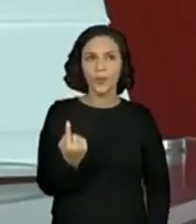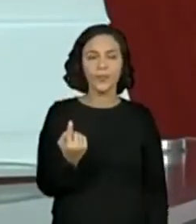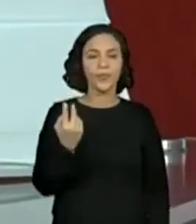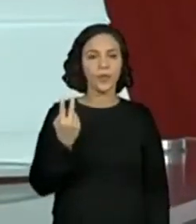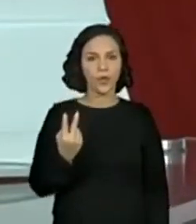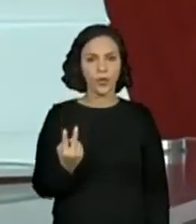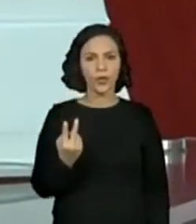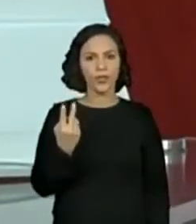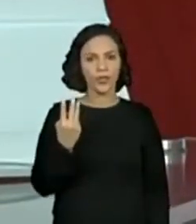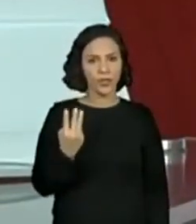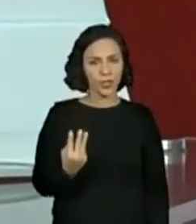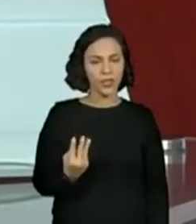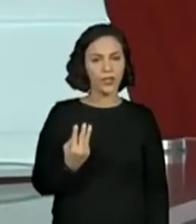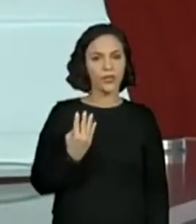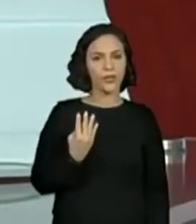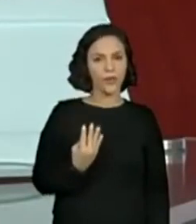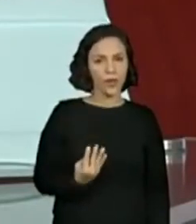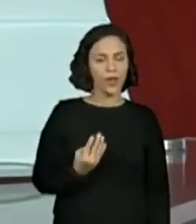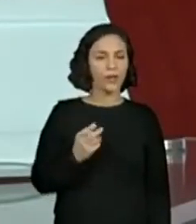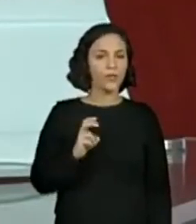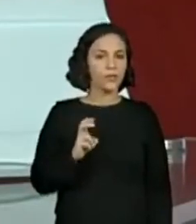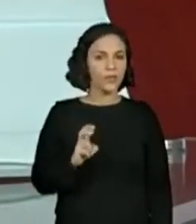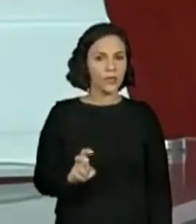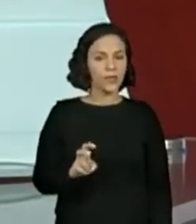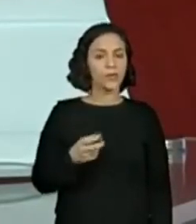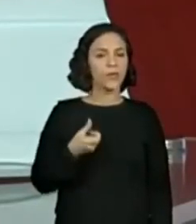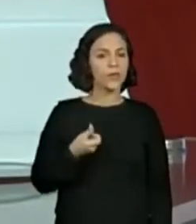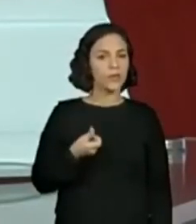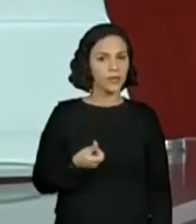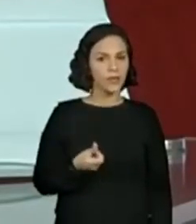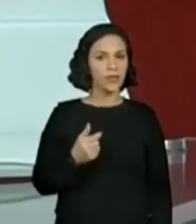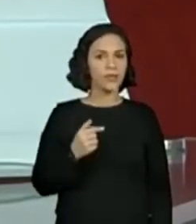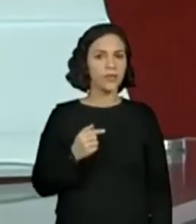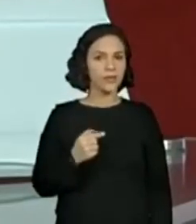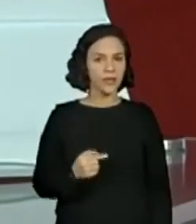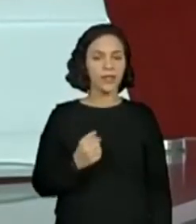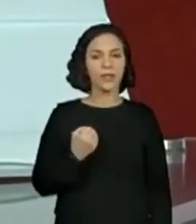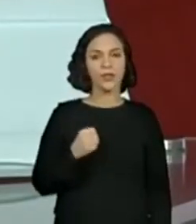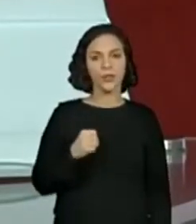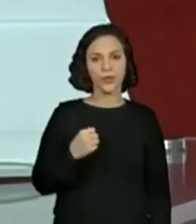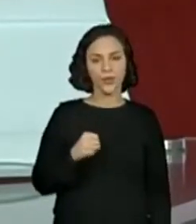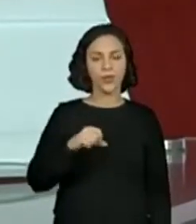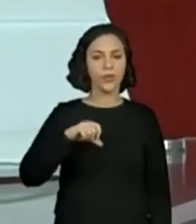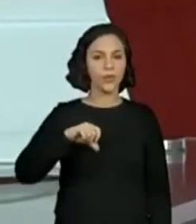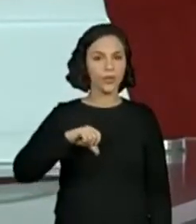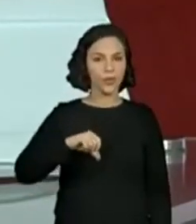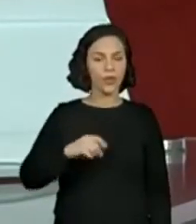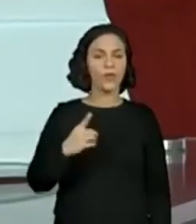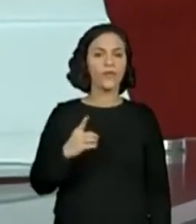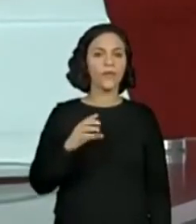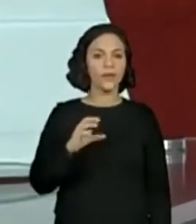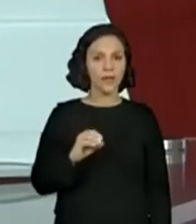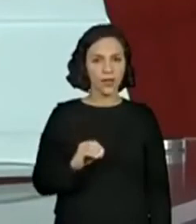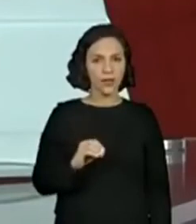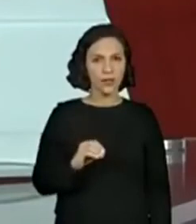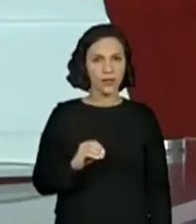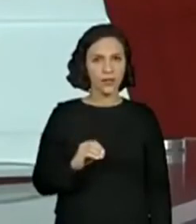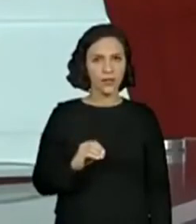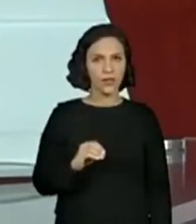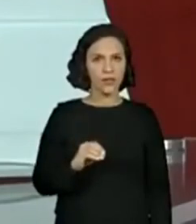dois, três, quatro, cinco, seis, sete, oito, nove, dez,